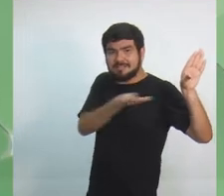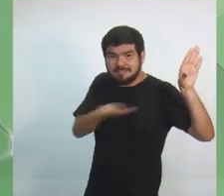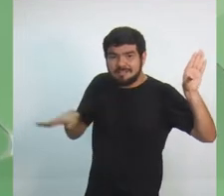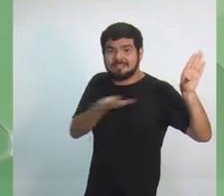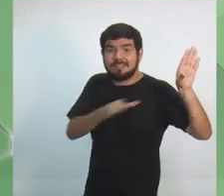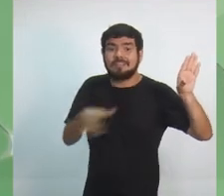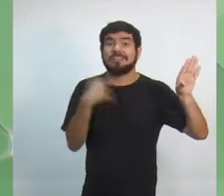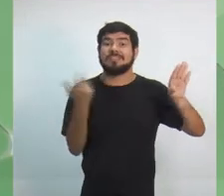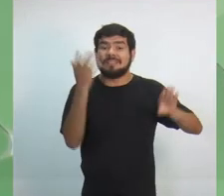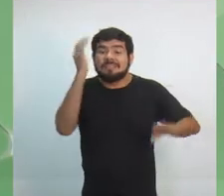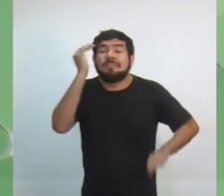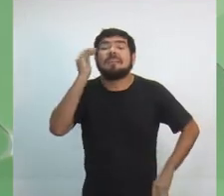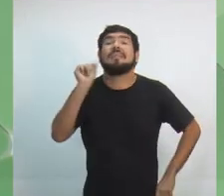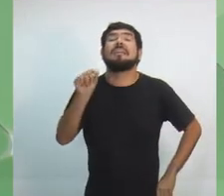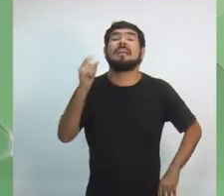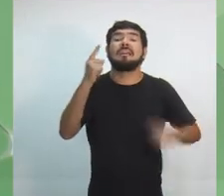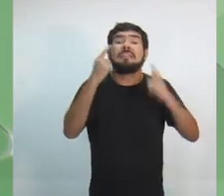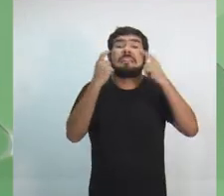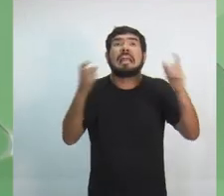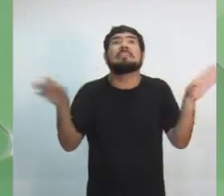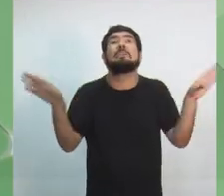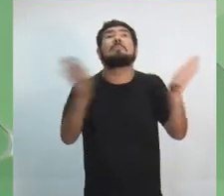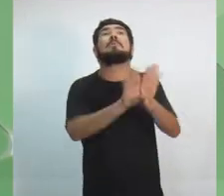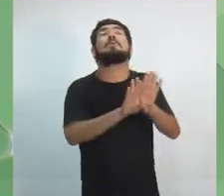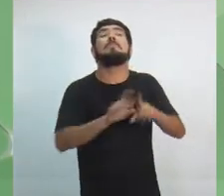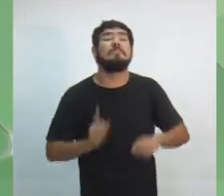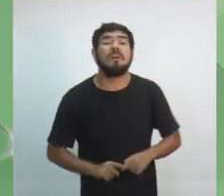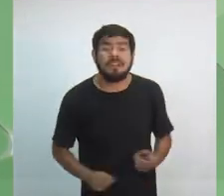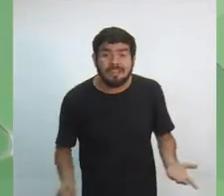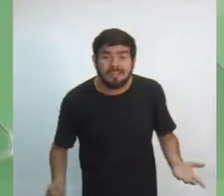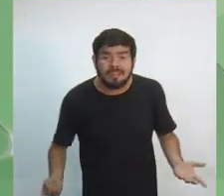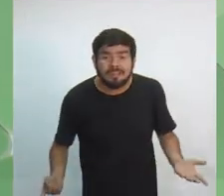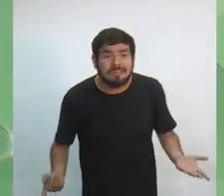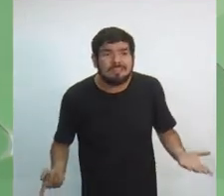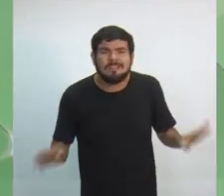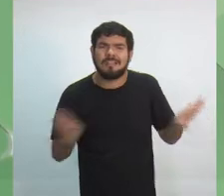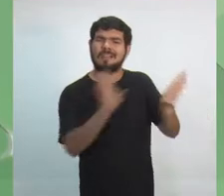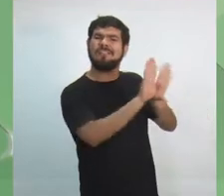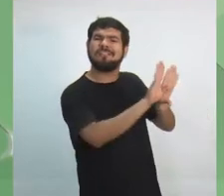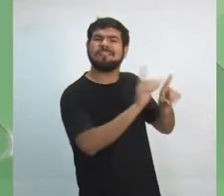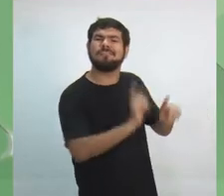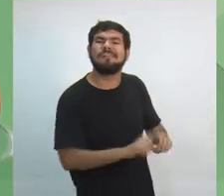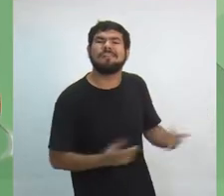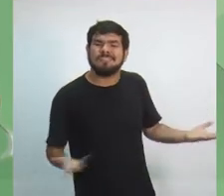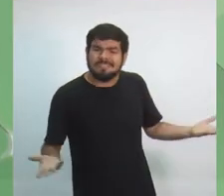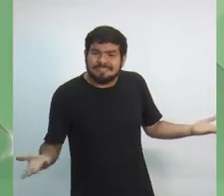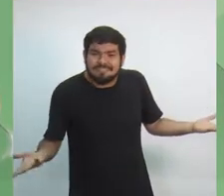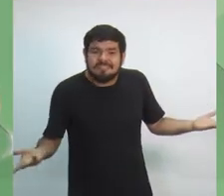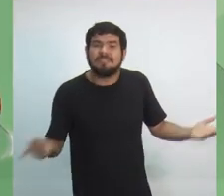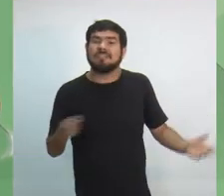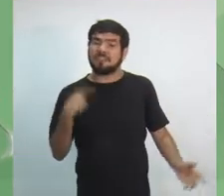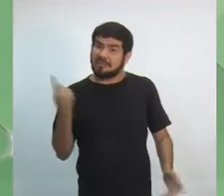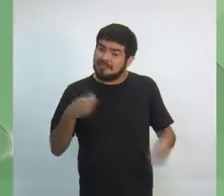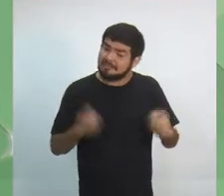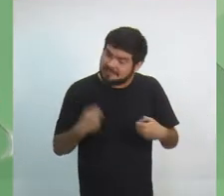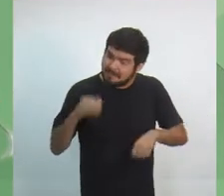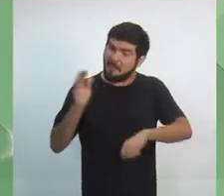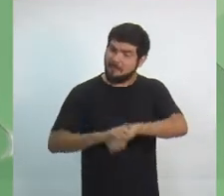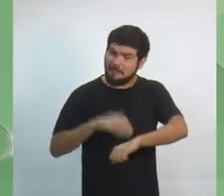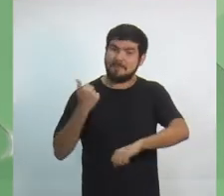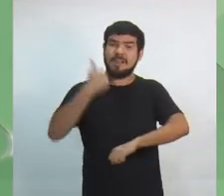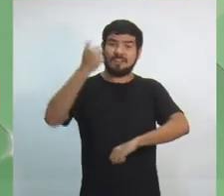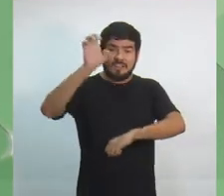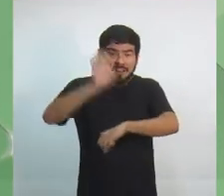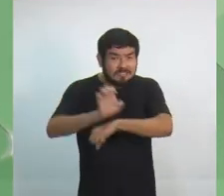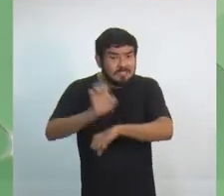saber a quem interessa se ela ficar fechada. Porque lá, com certeza, vai ser um ligamento para que nós possamos melhorar o nosso estado.